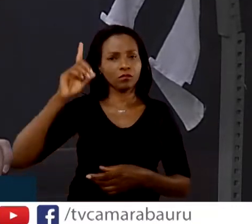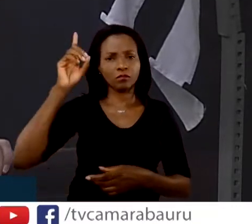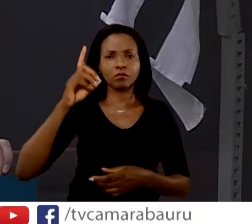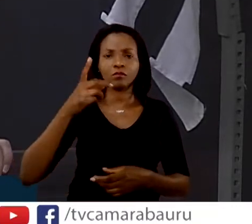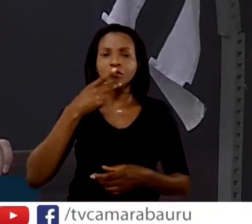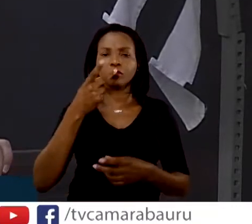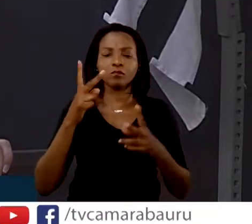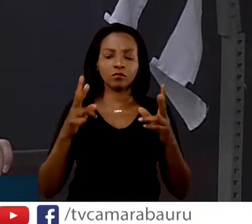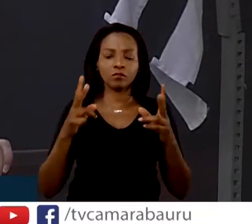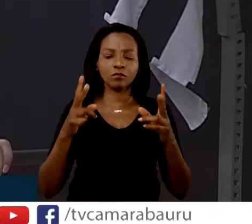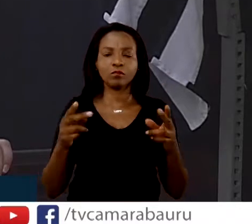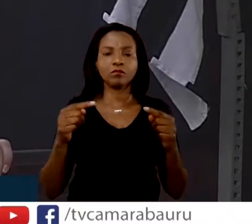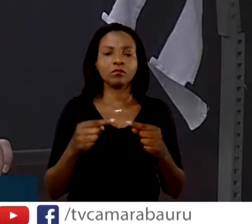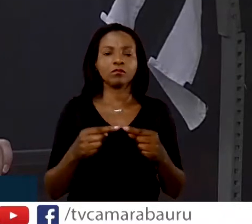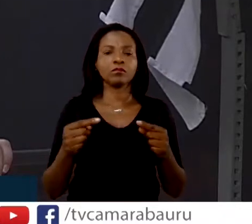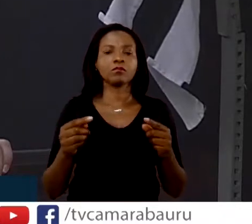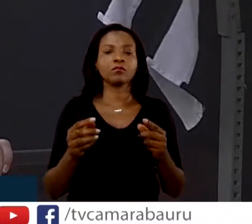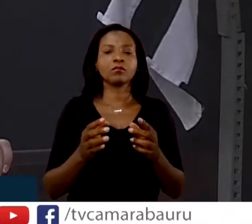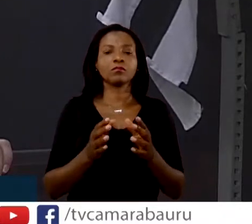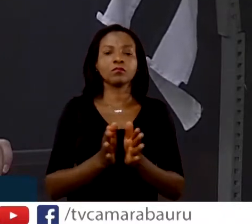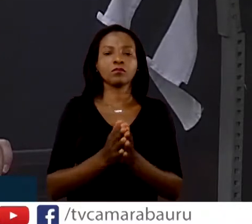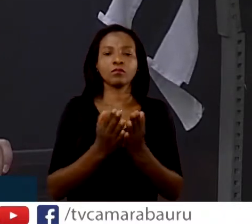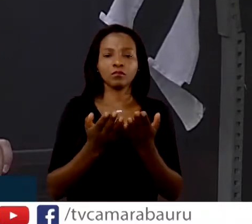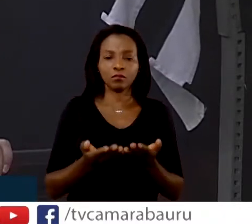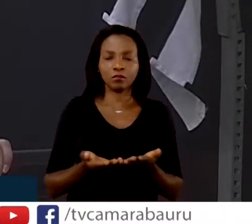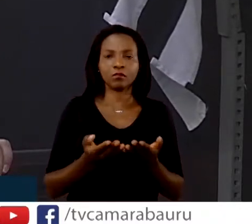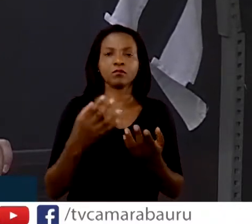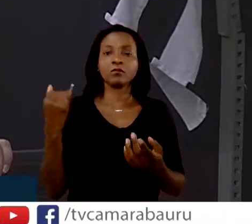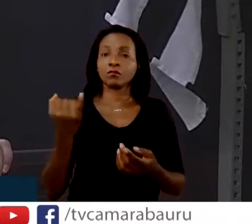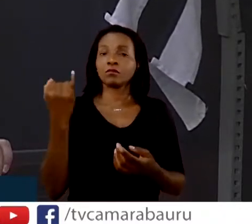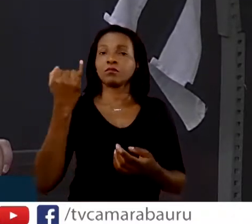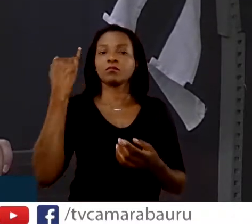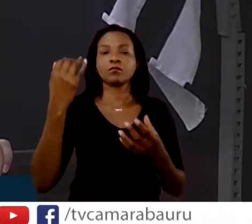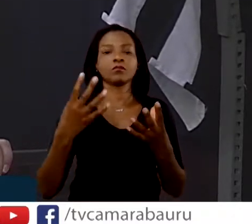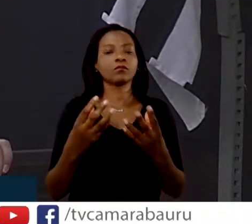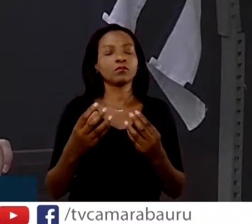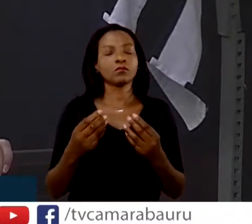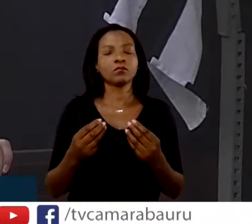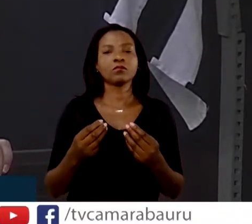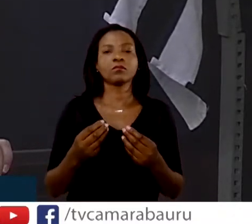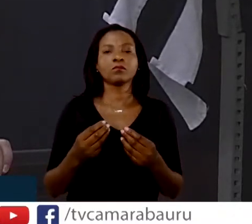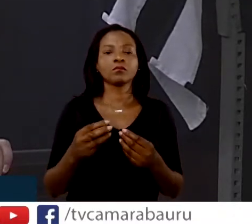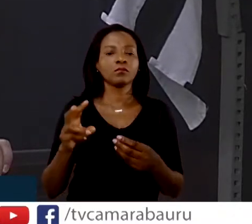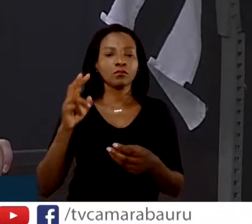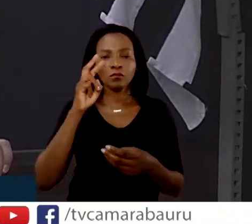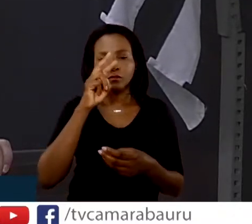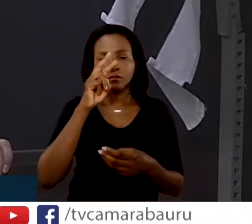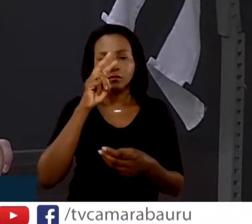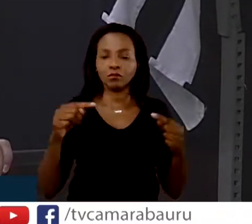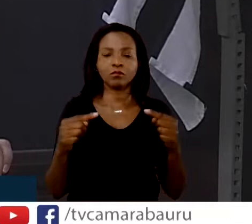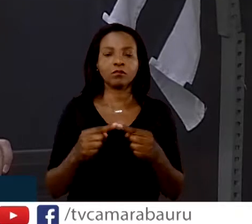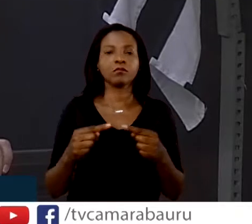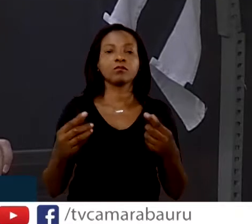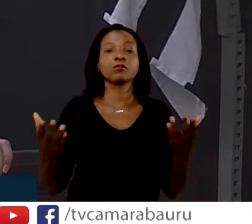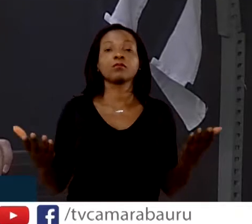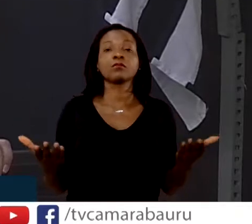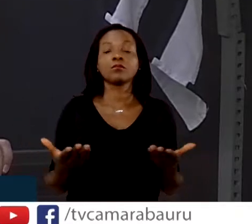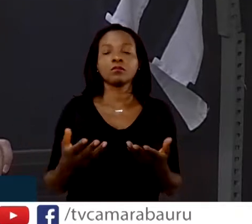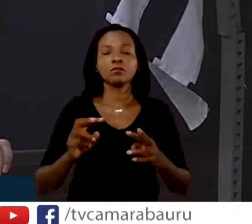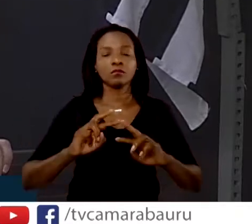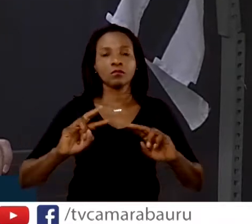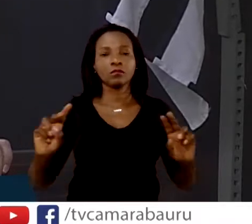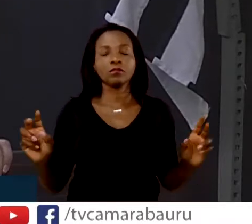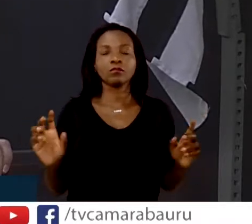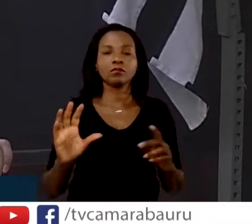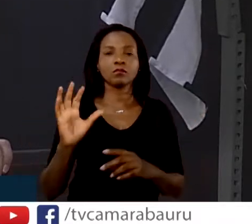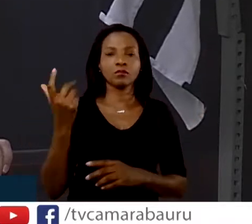aqui um versículo muito importante e pertinente para este momento. E esse versículo, senhor prefeito,